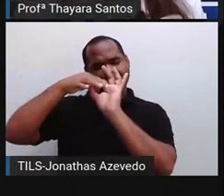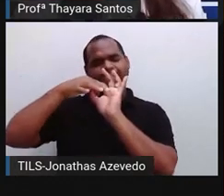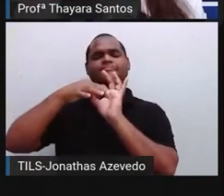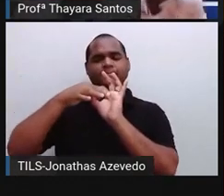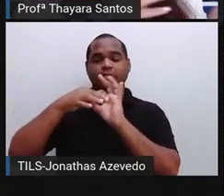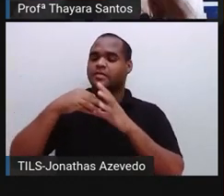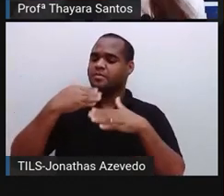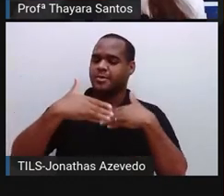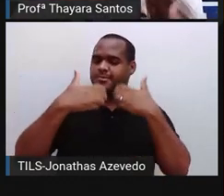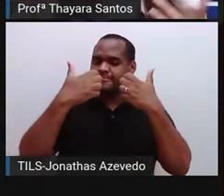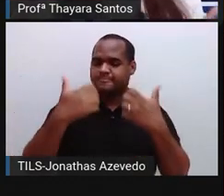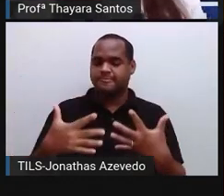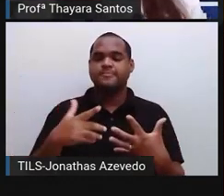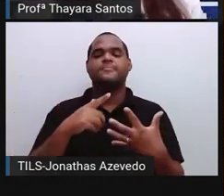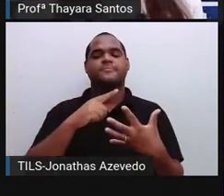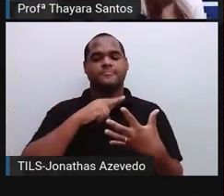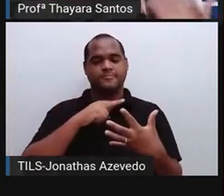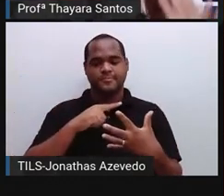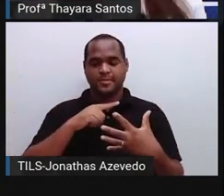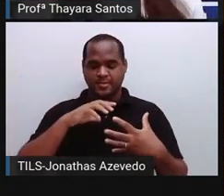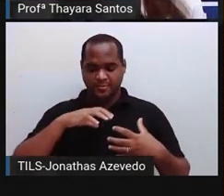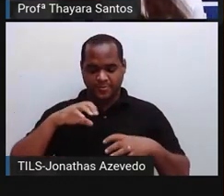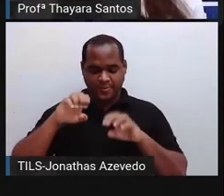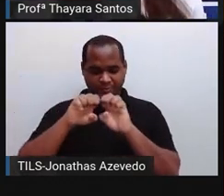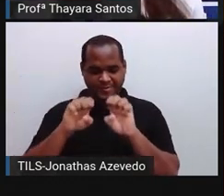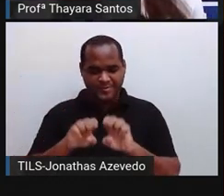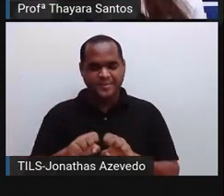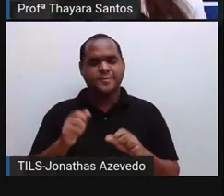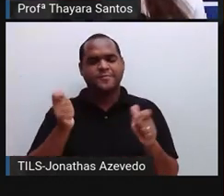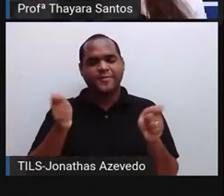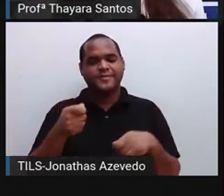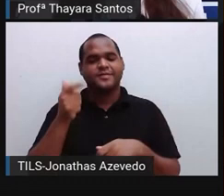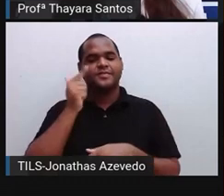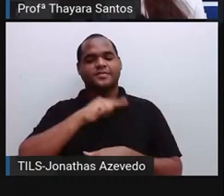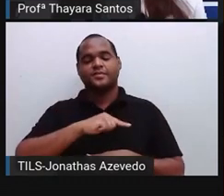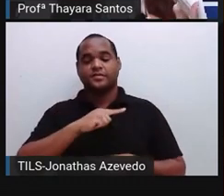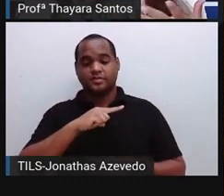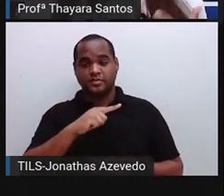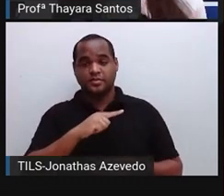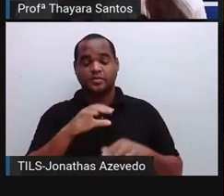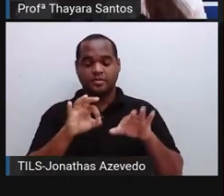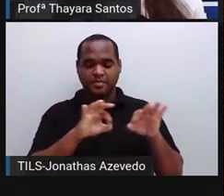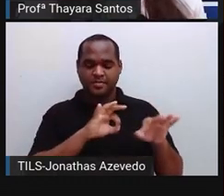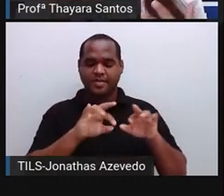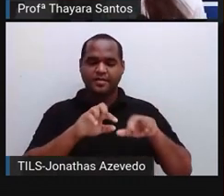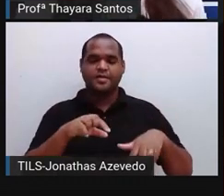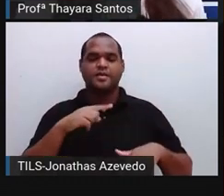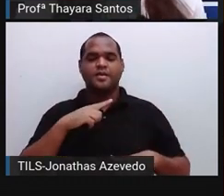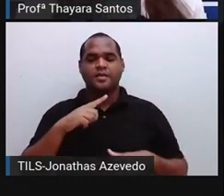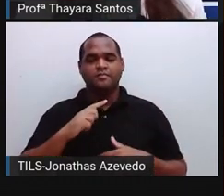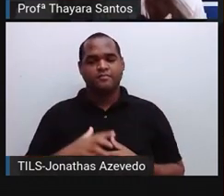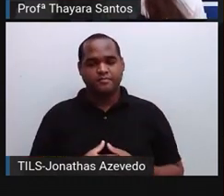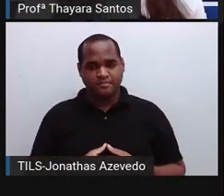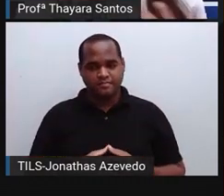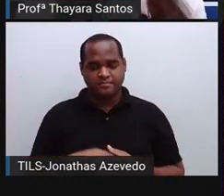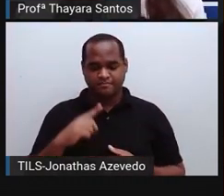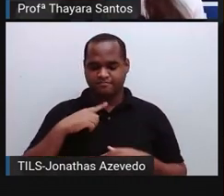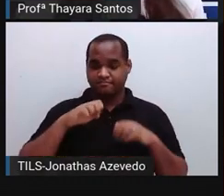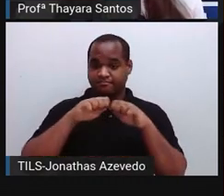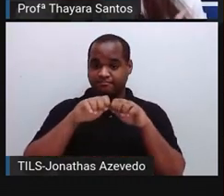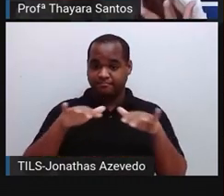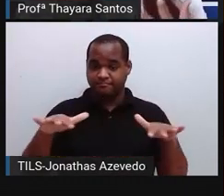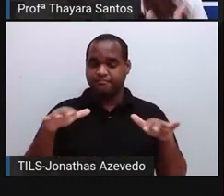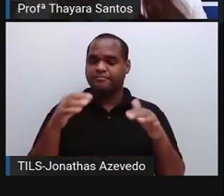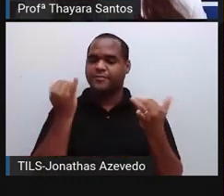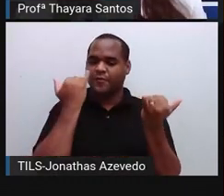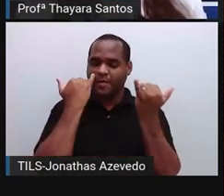retornam para aquele órgão, para aquela estrutura que precisa executar alguma ação. E quem faz isso, quem transmite esse impulso a essas